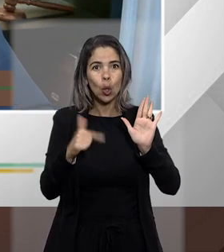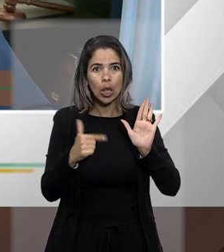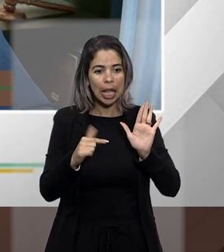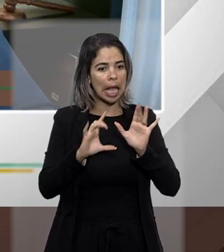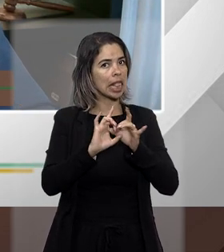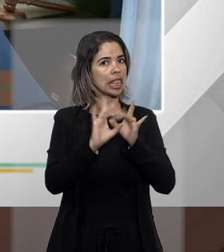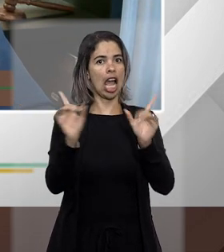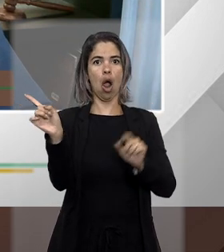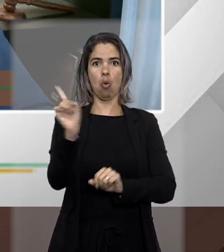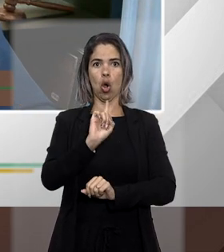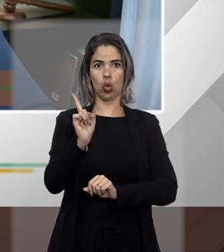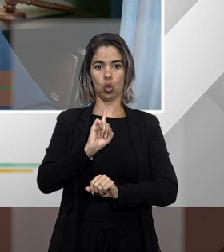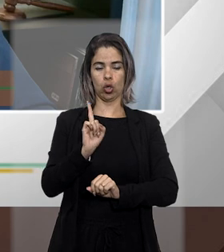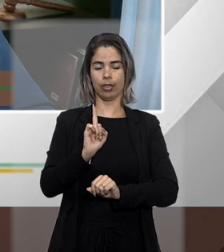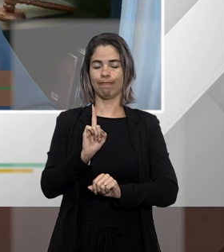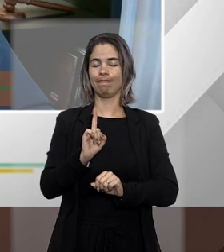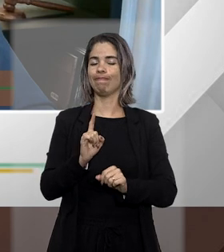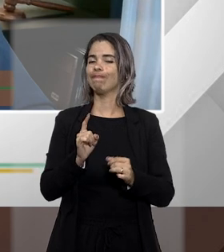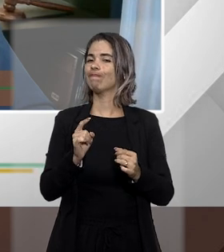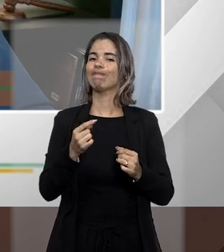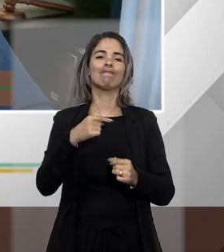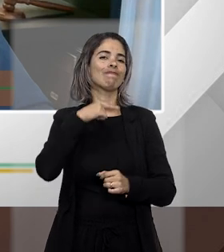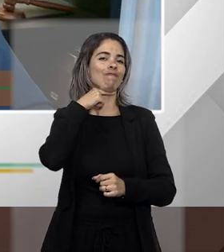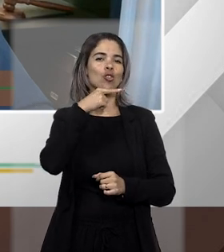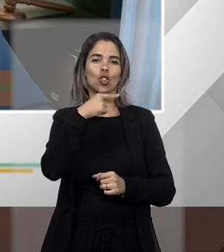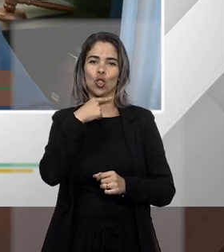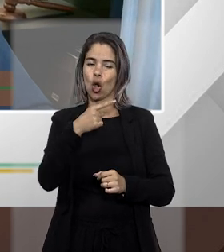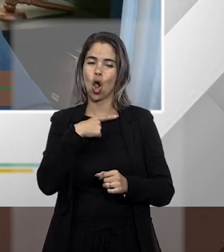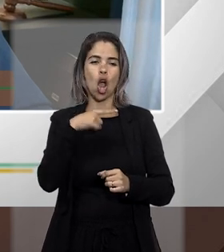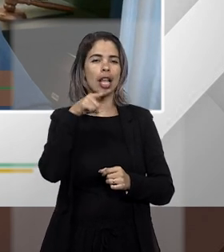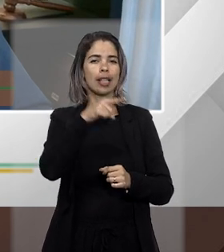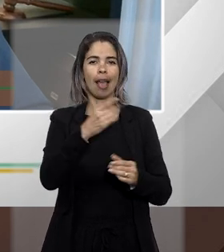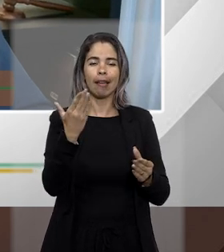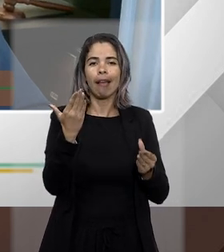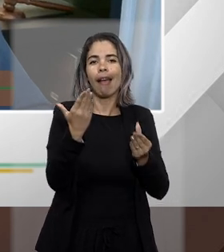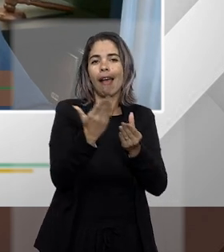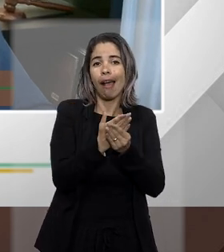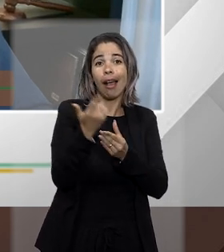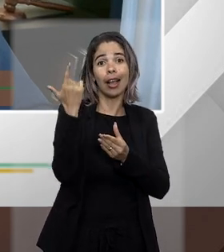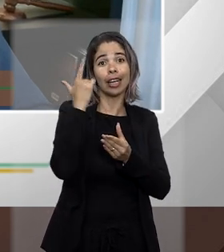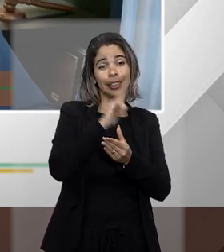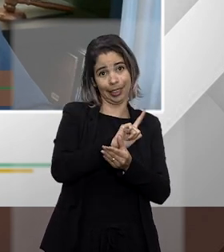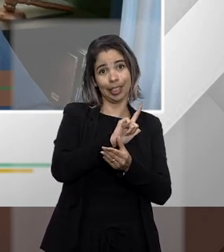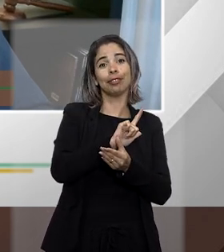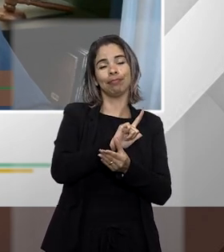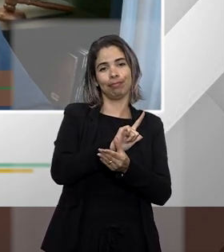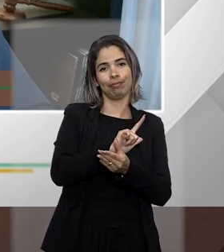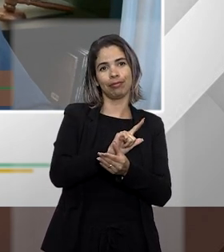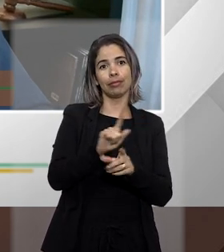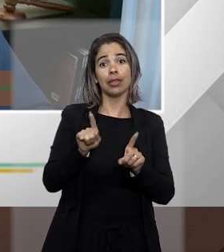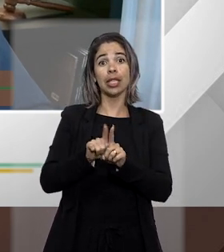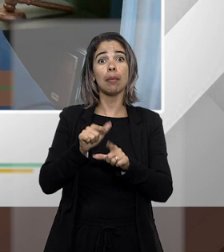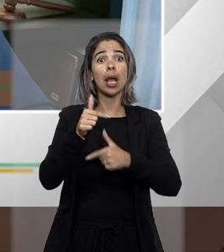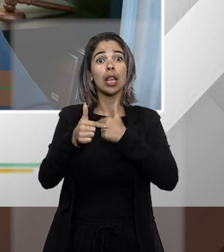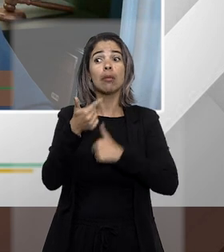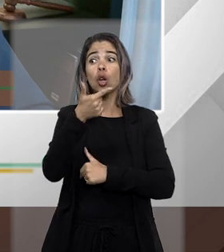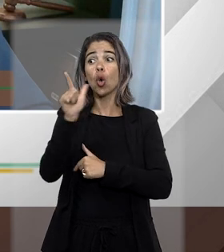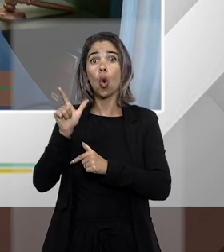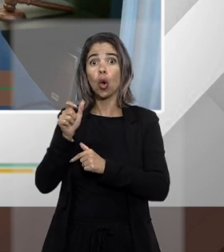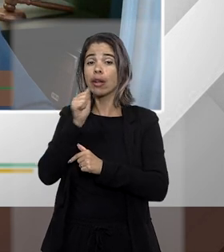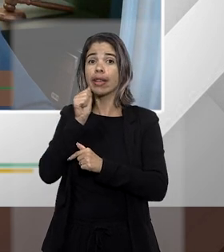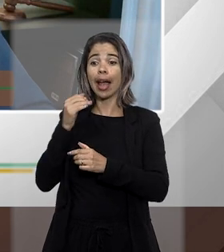vão ser beneficiados outros da categoria trabalhadores que não eram associados não vão ser beneficiados